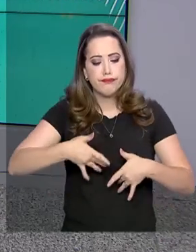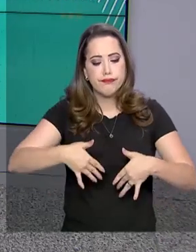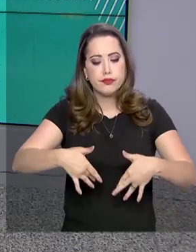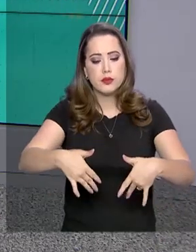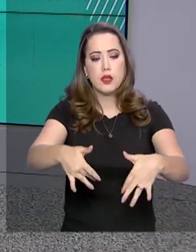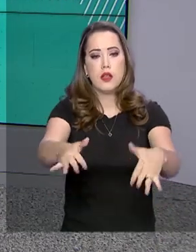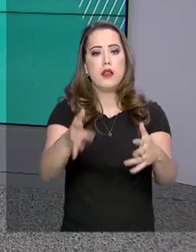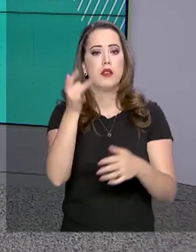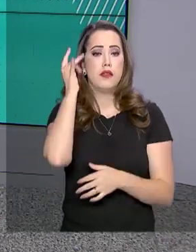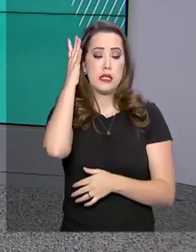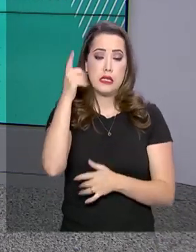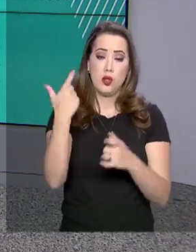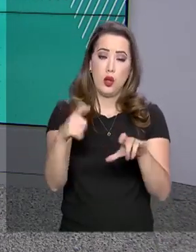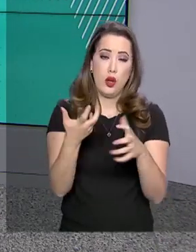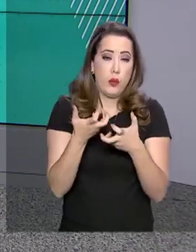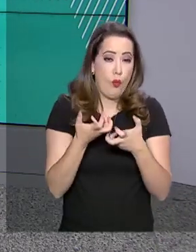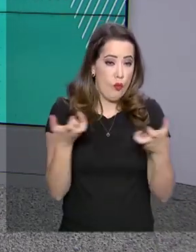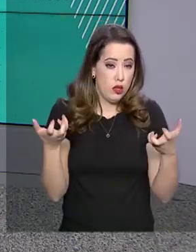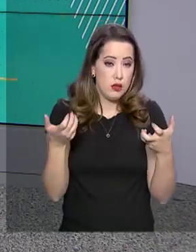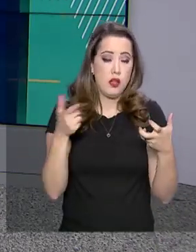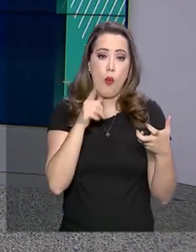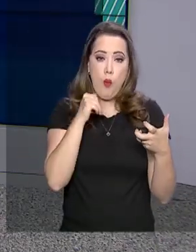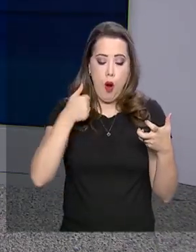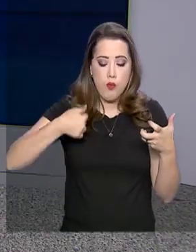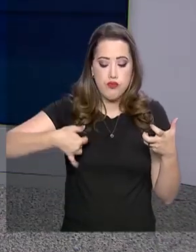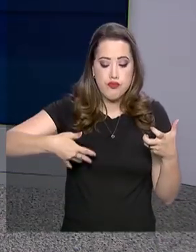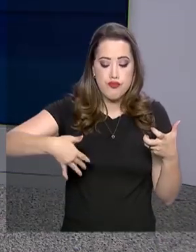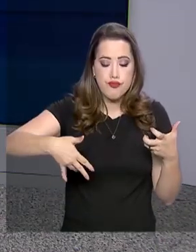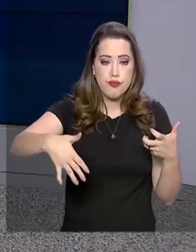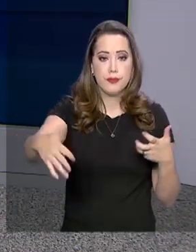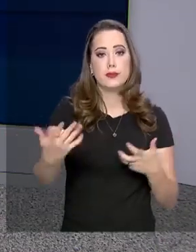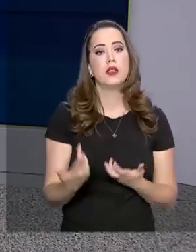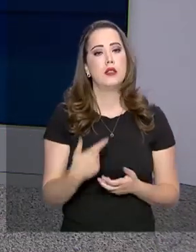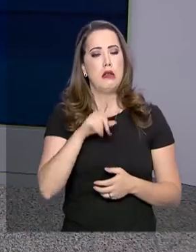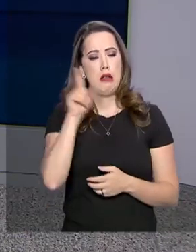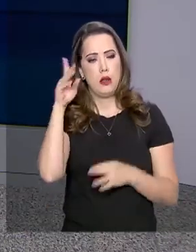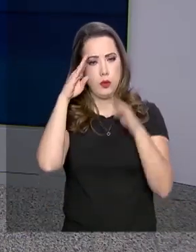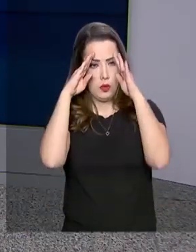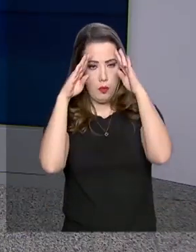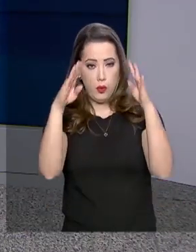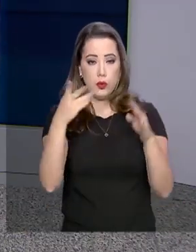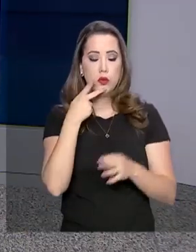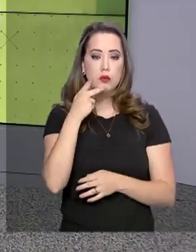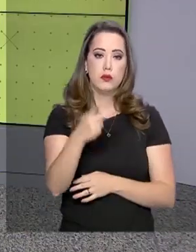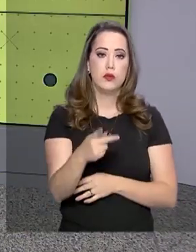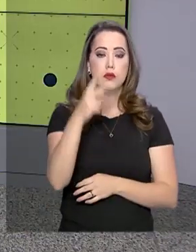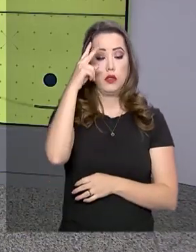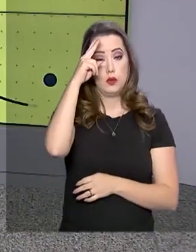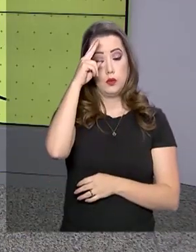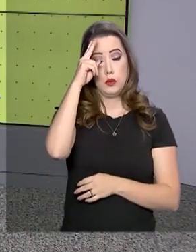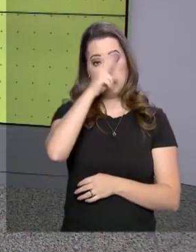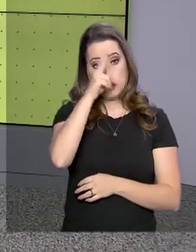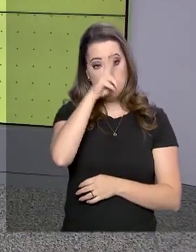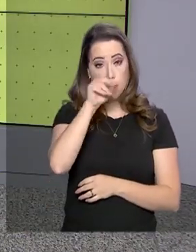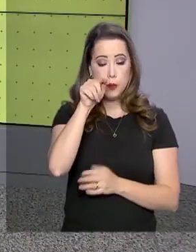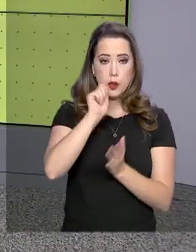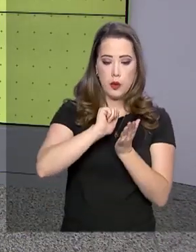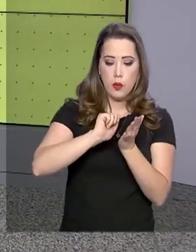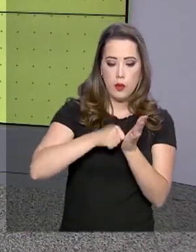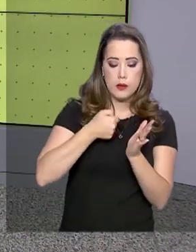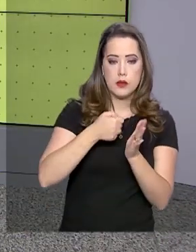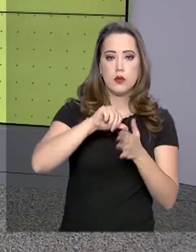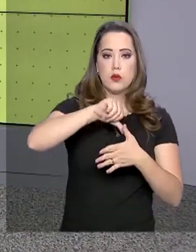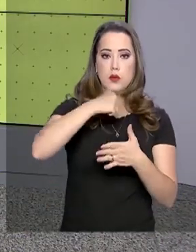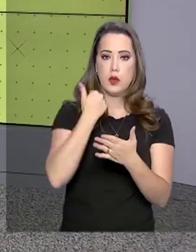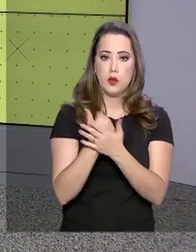semiárido nordestino. No aeroporto de Parnaíba, ele lembrou que o acordo assinado recentemente entre Mercosul e União